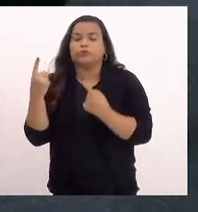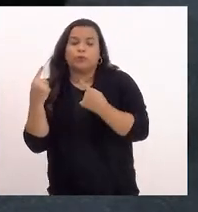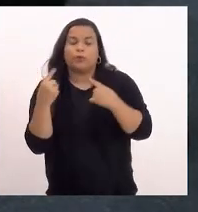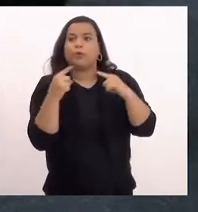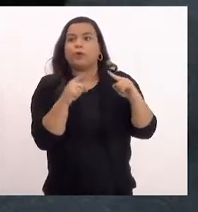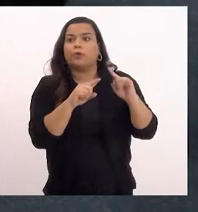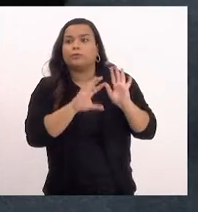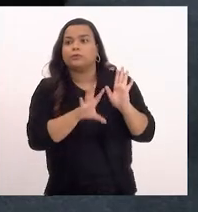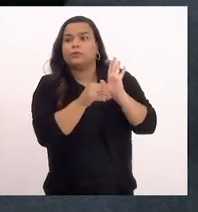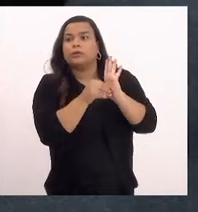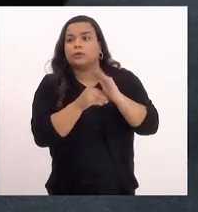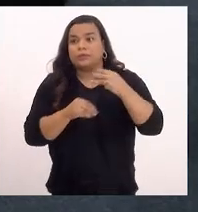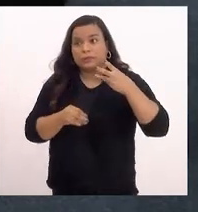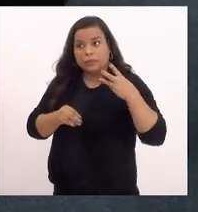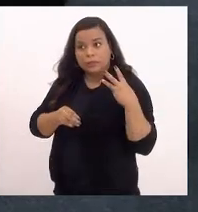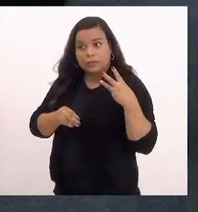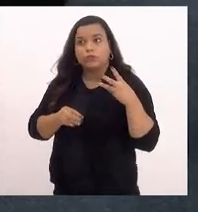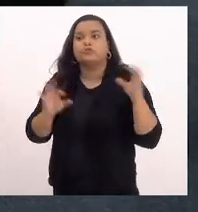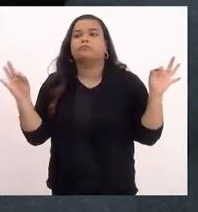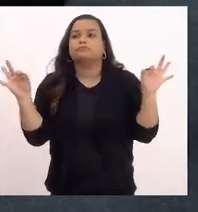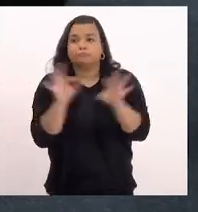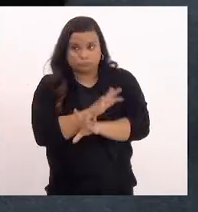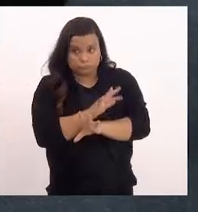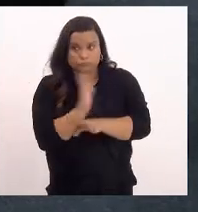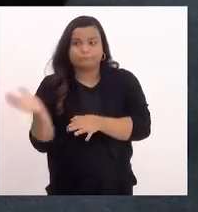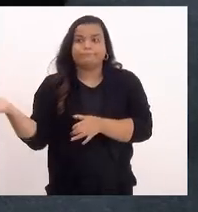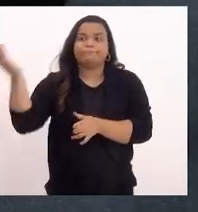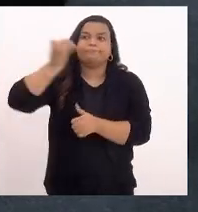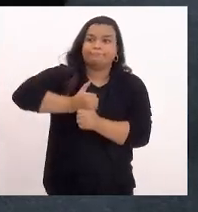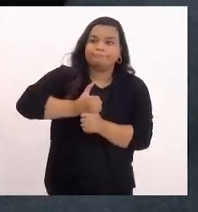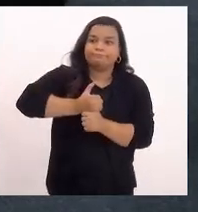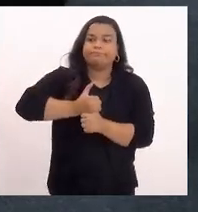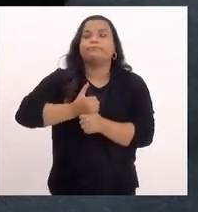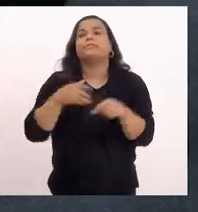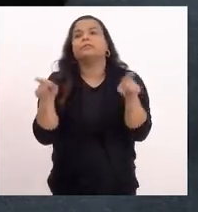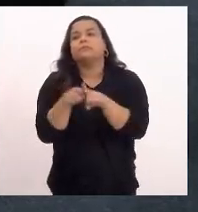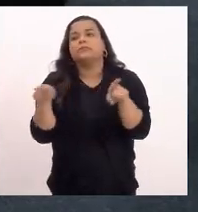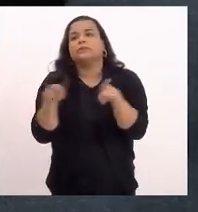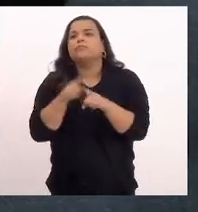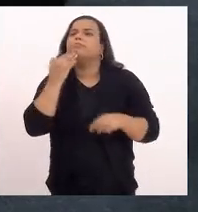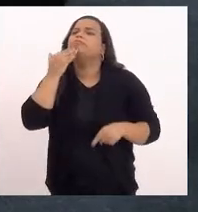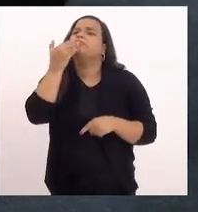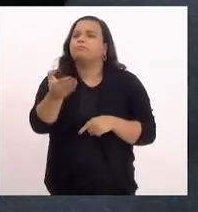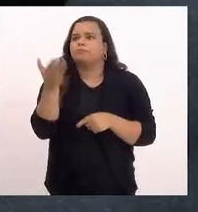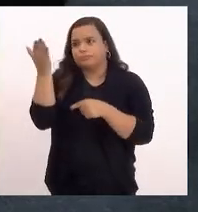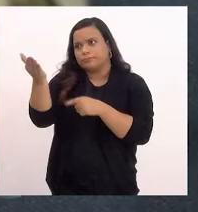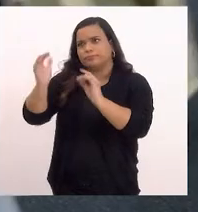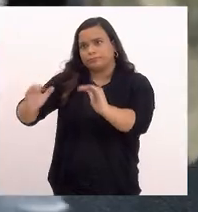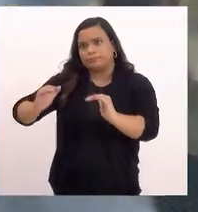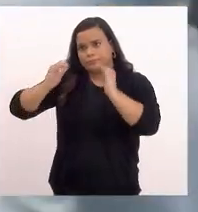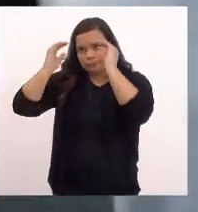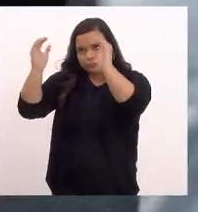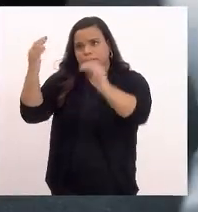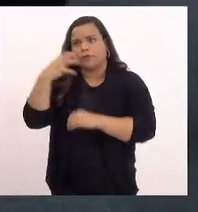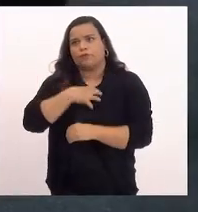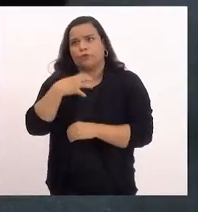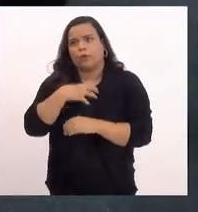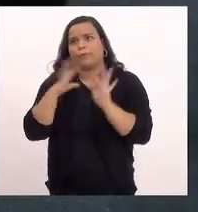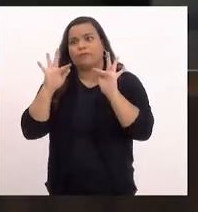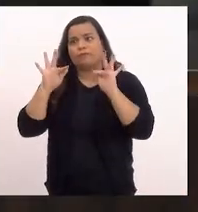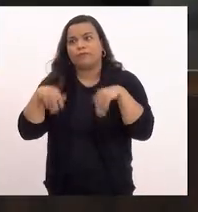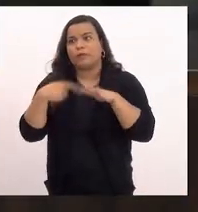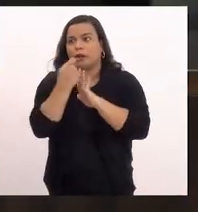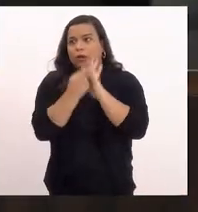emenda 3, concluindo por substitutivo e pedindo à Vossa Excelência forma final de redação.